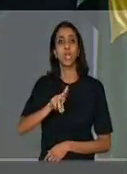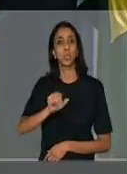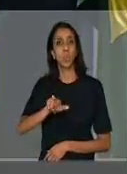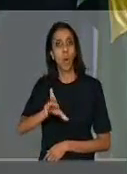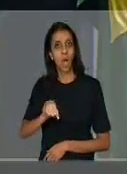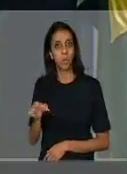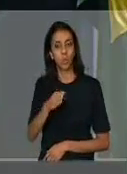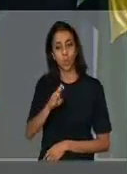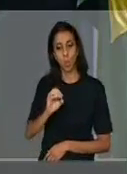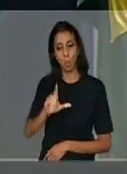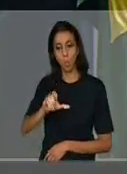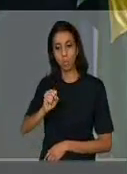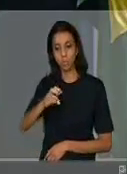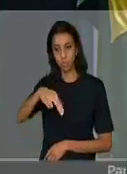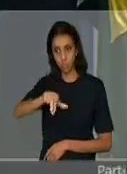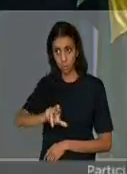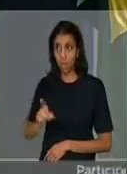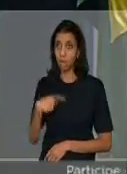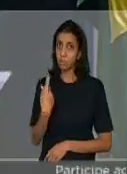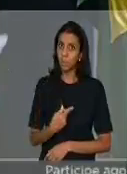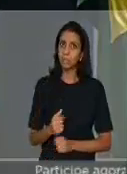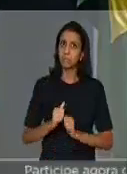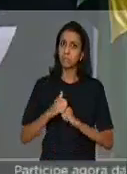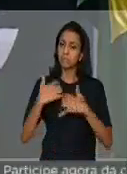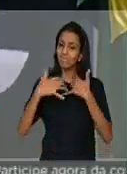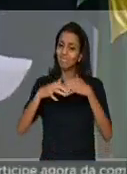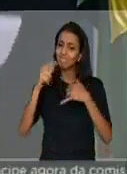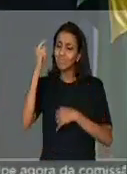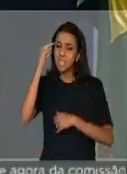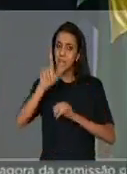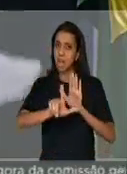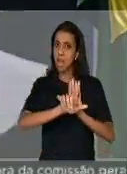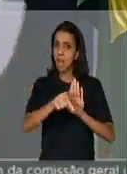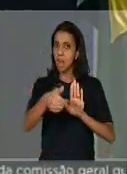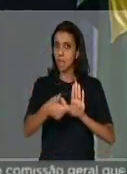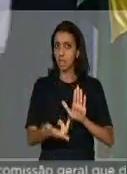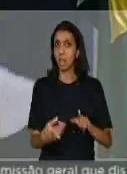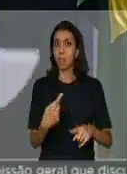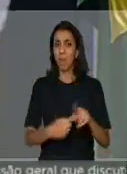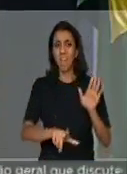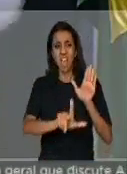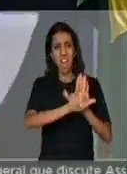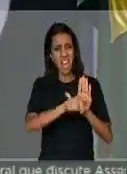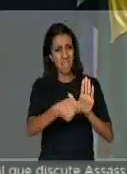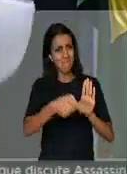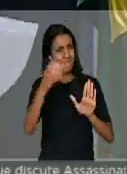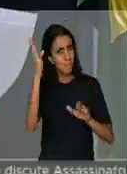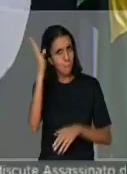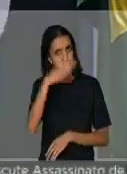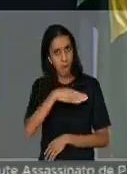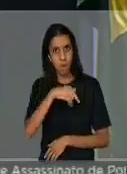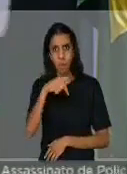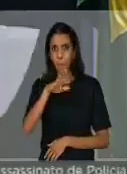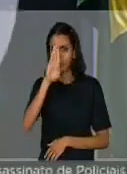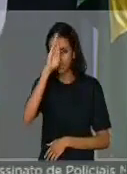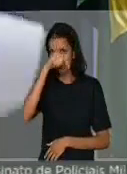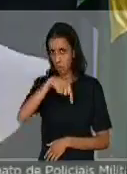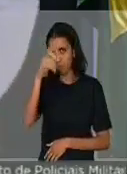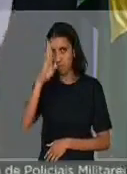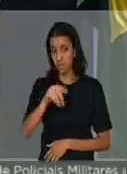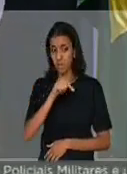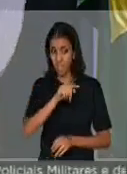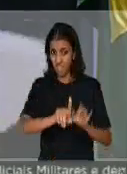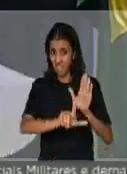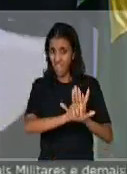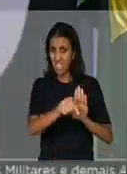para nós trabalharmos em cima dessa lei, que é uma das leis mais perversas que tem no Brasil. Essa